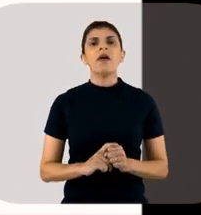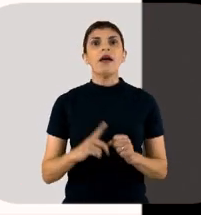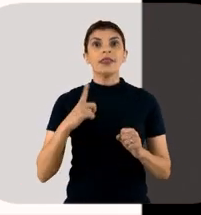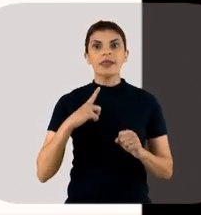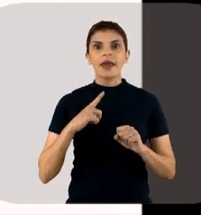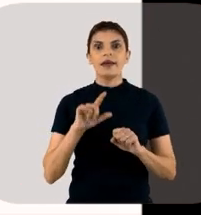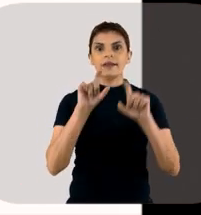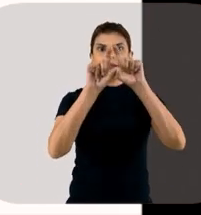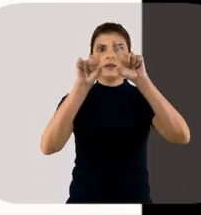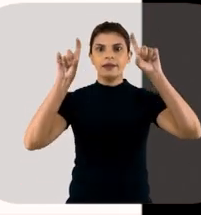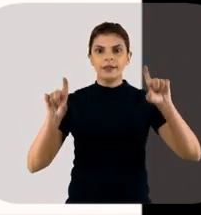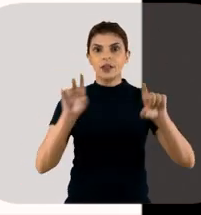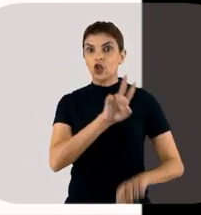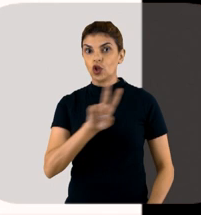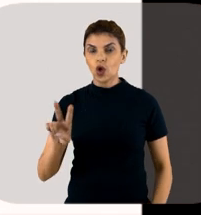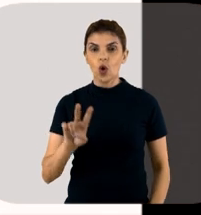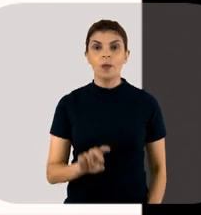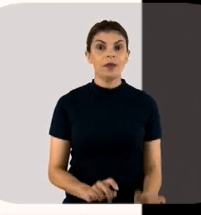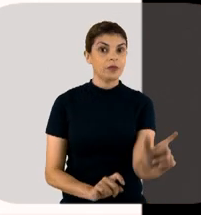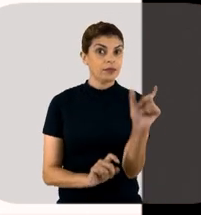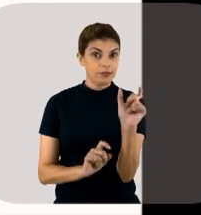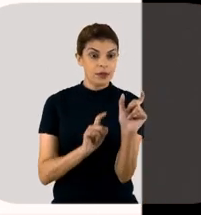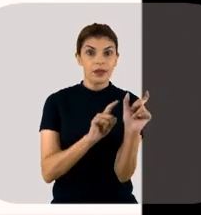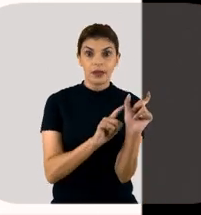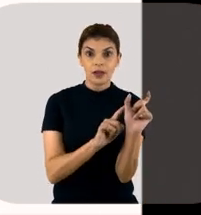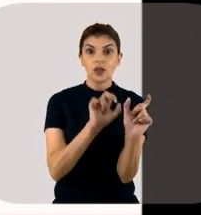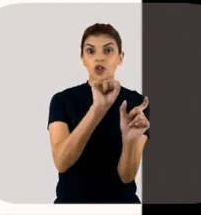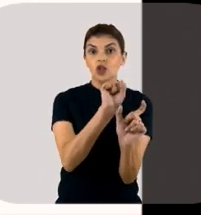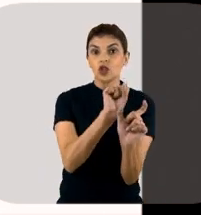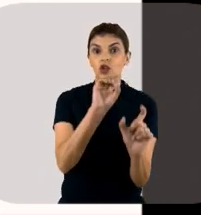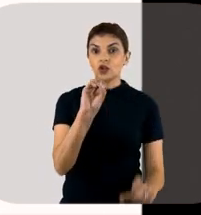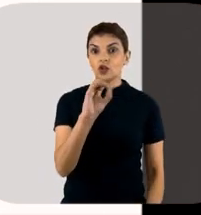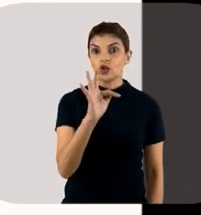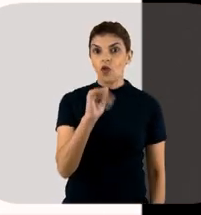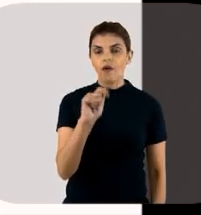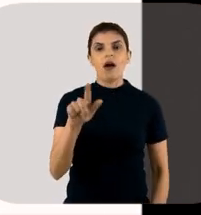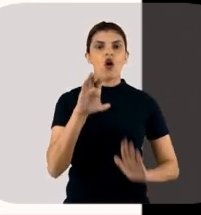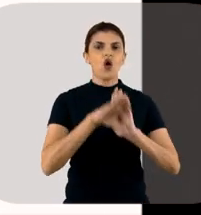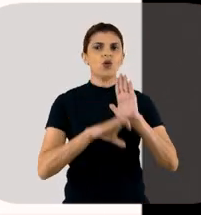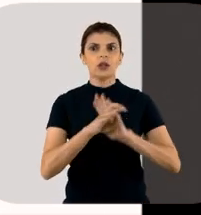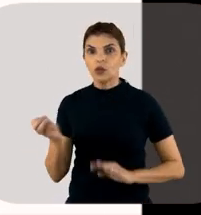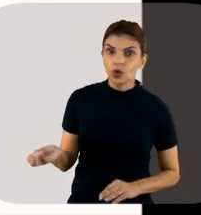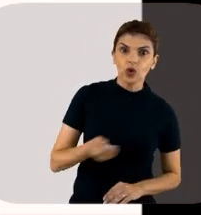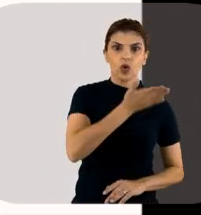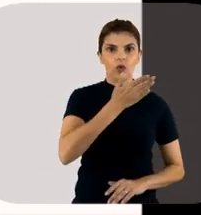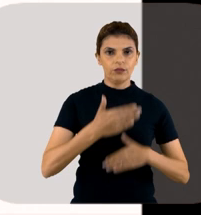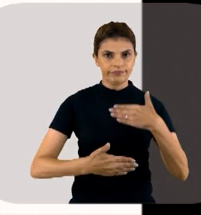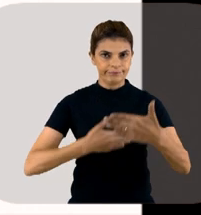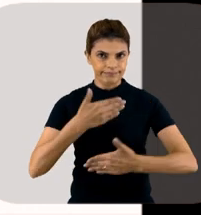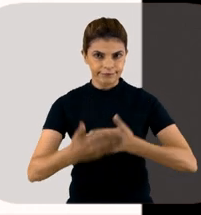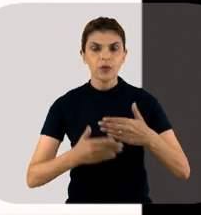e aí veio um segundo nome do novo conceito, que é o SOFA, que era,